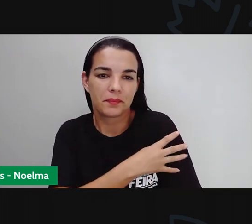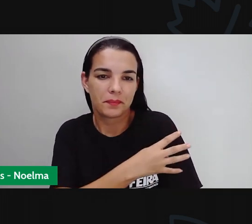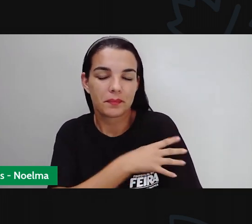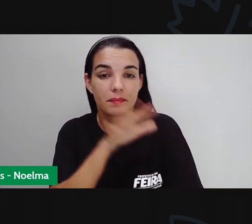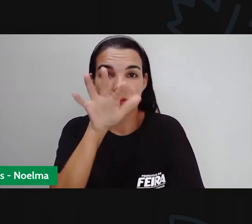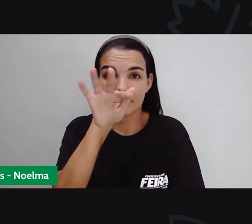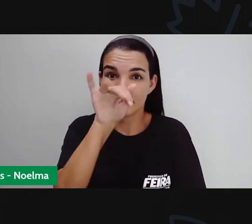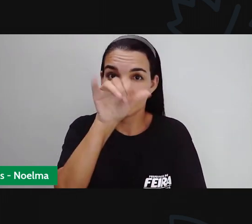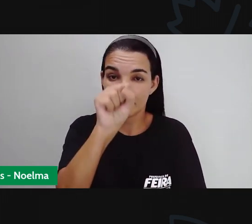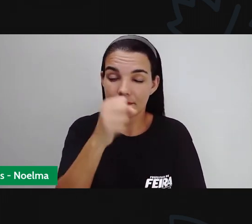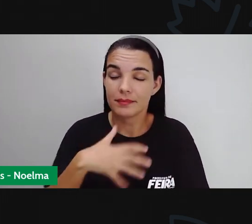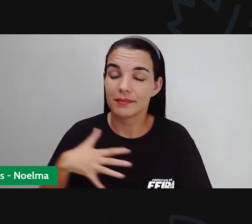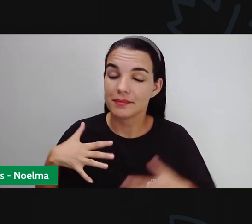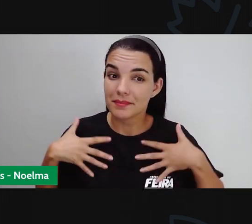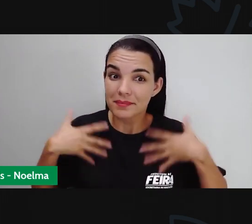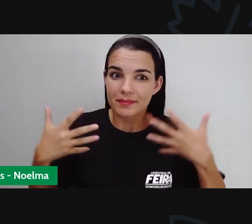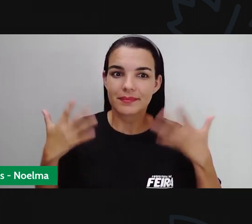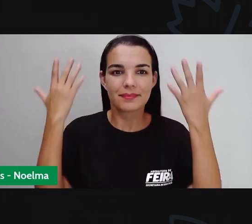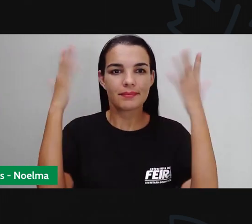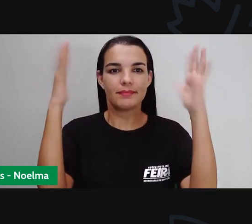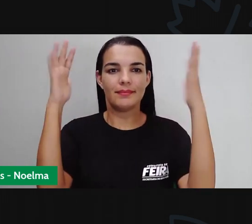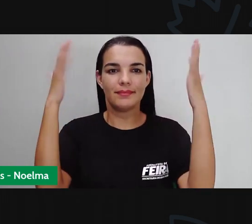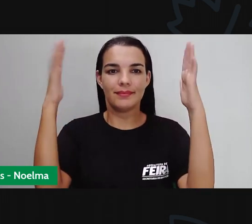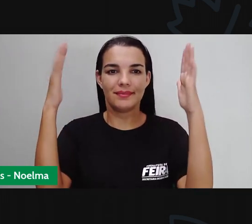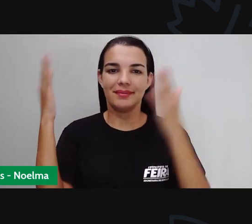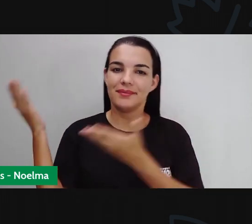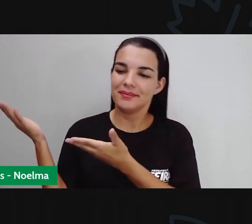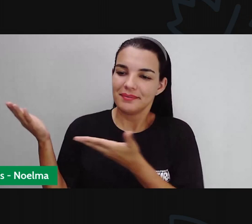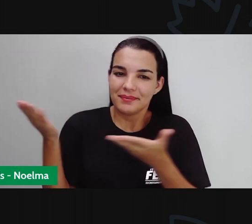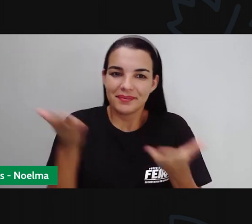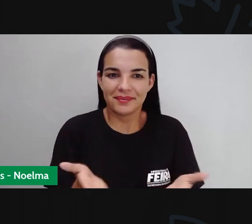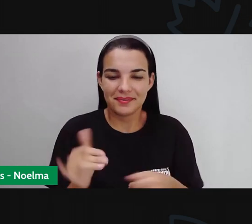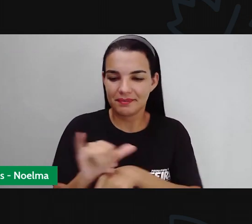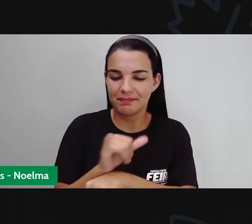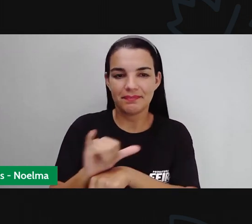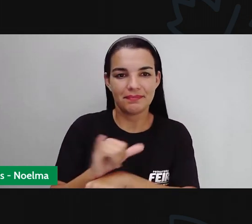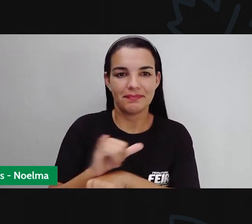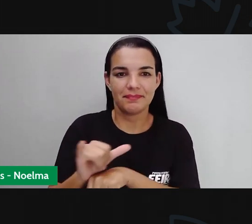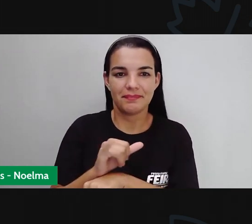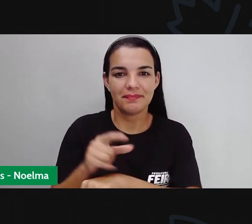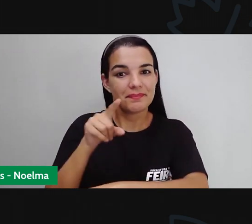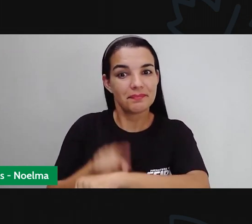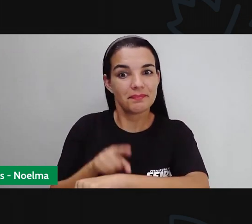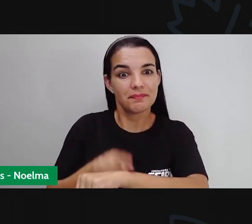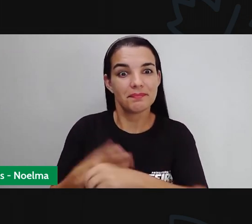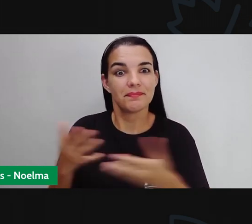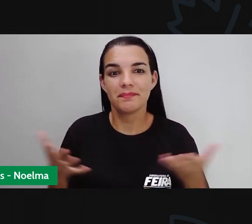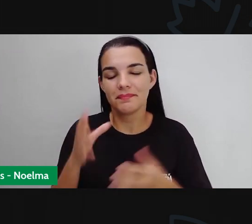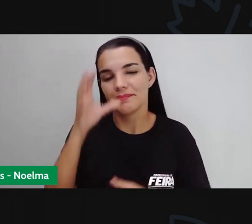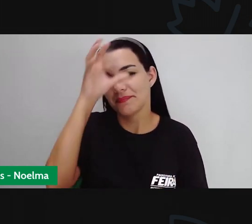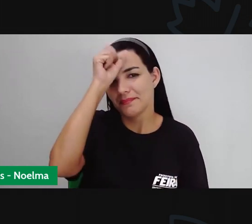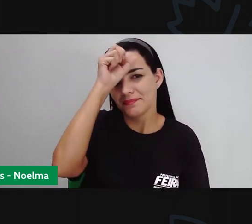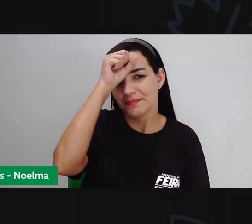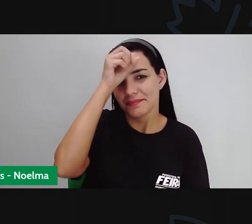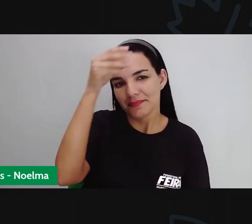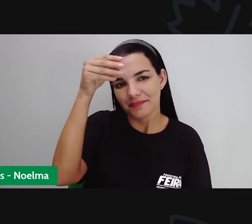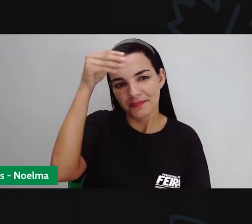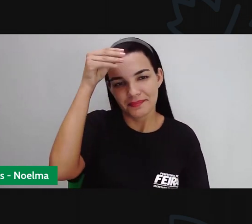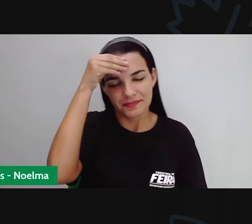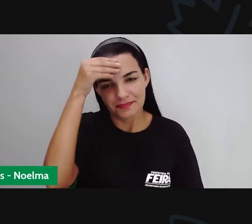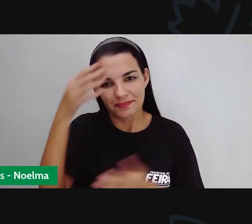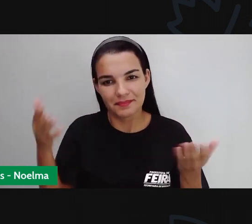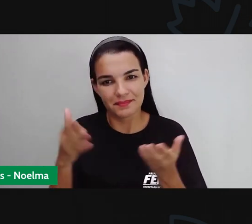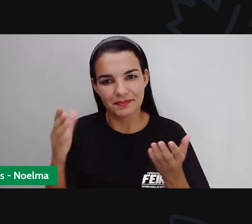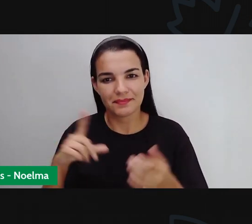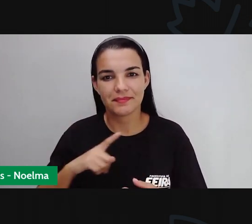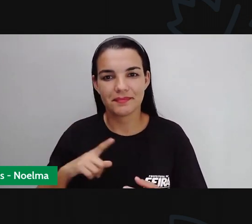com enorme alegria que a gente recebe vocês aqui mais uma vez no nosso canal para mais um momento de muito aprendizado. E hoje nós teremos aula